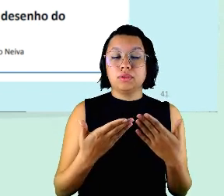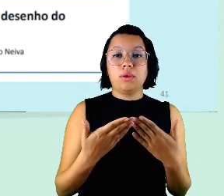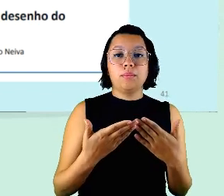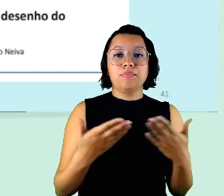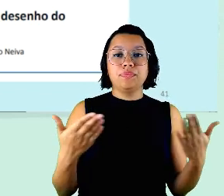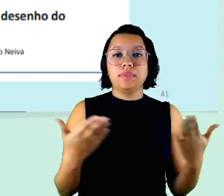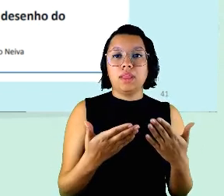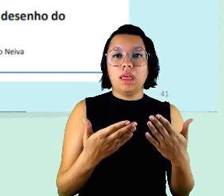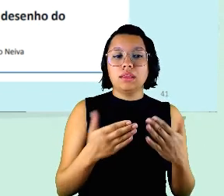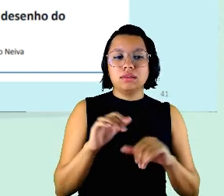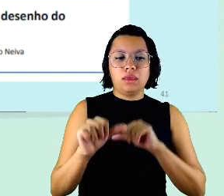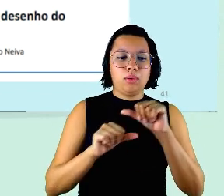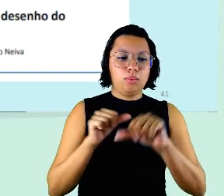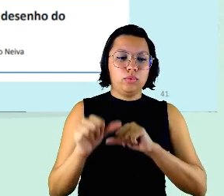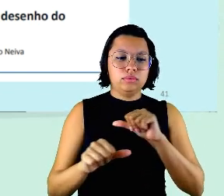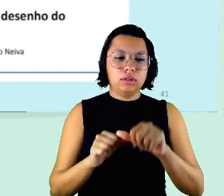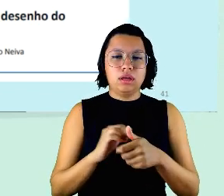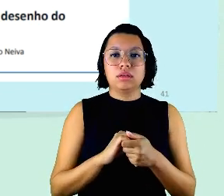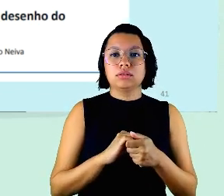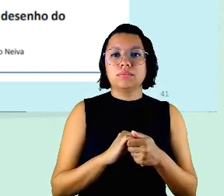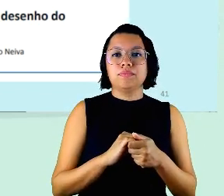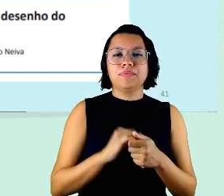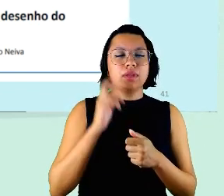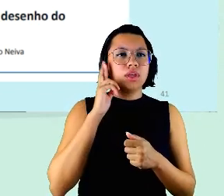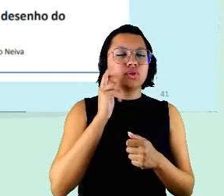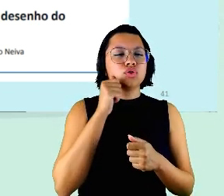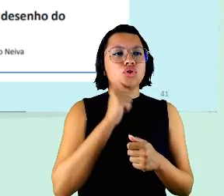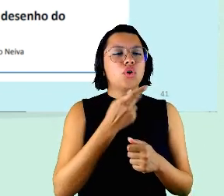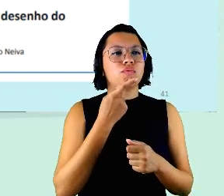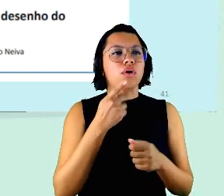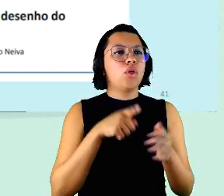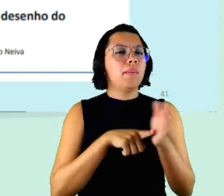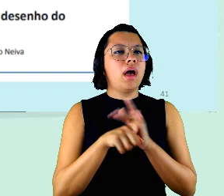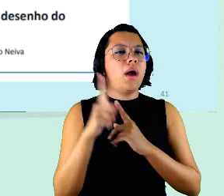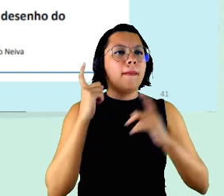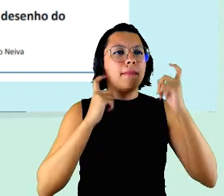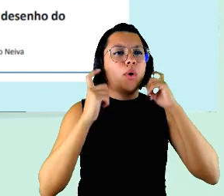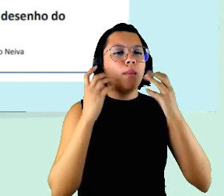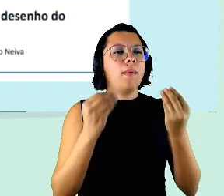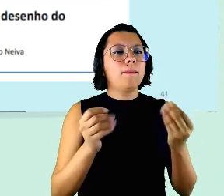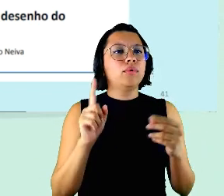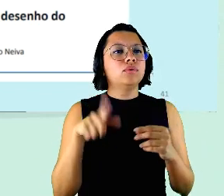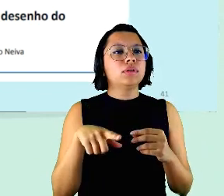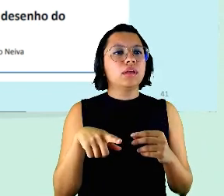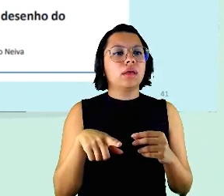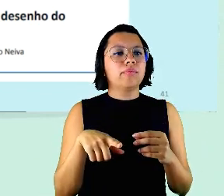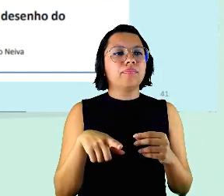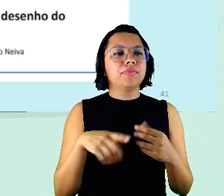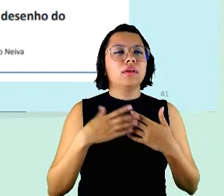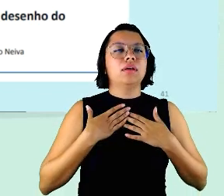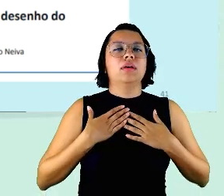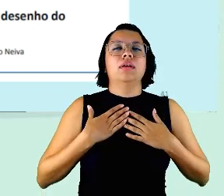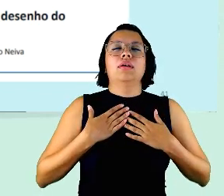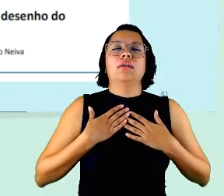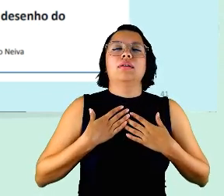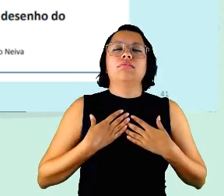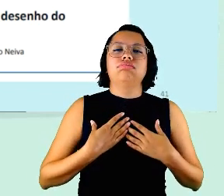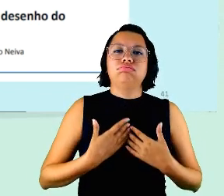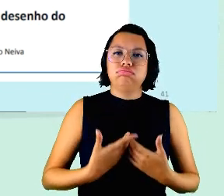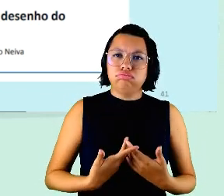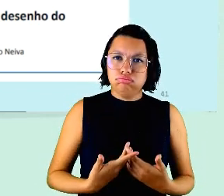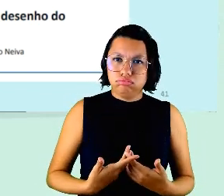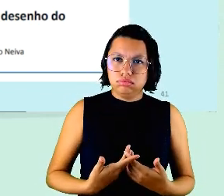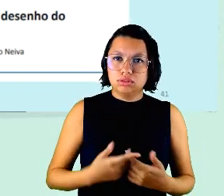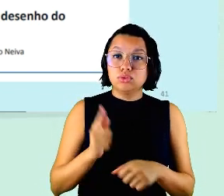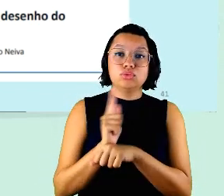transição a senhora colocou uma questão que preocupa muito que é a da exaustão dos